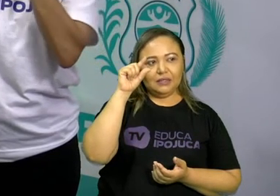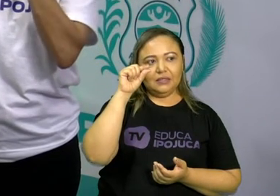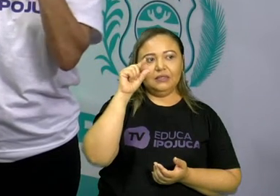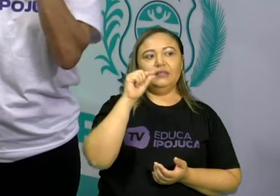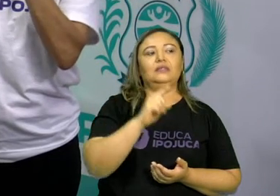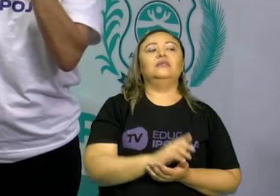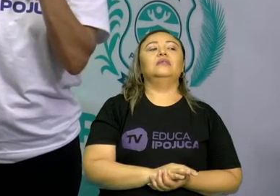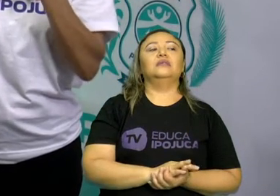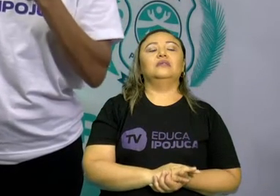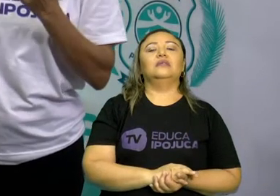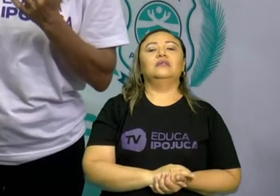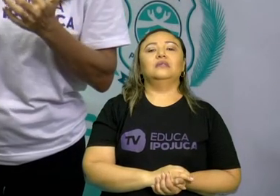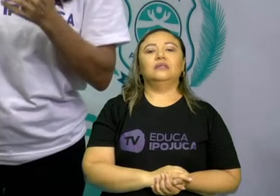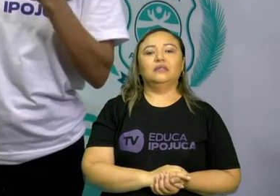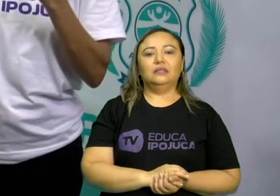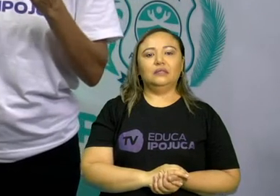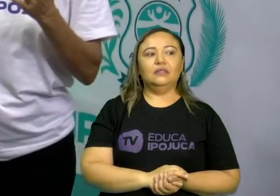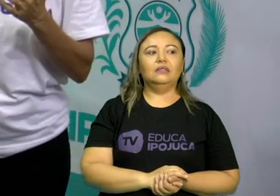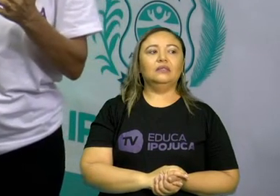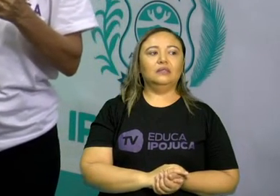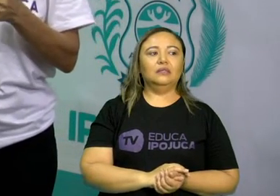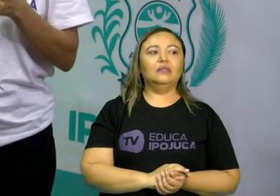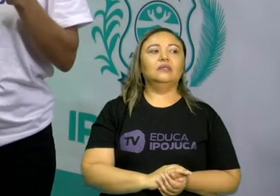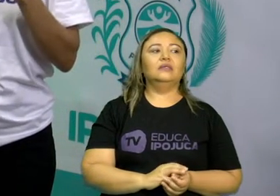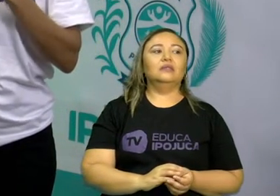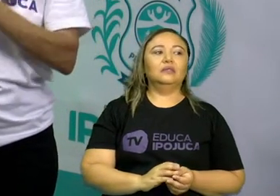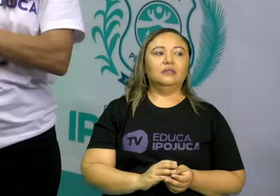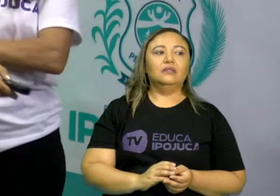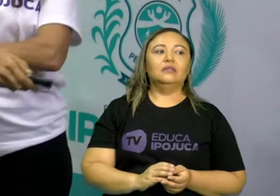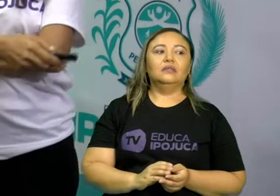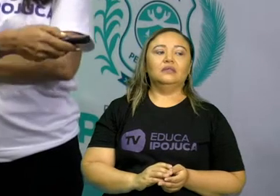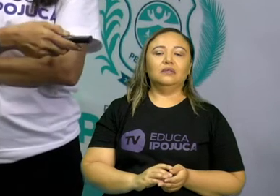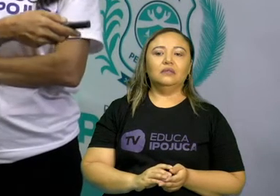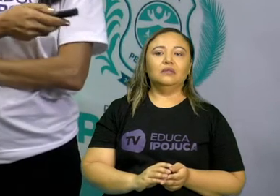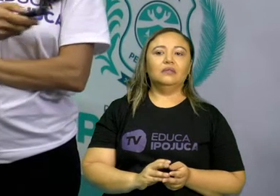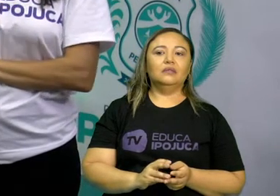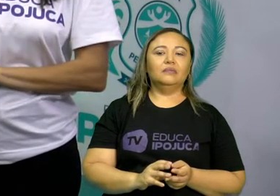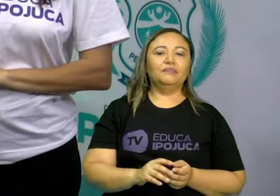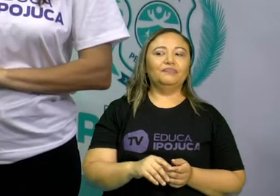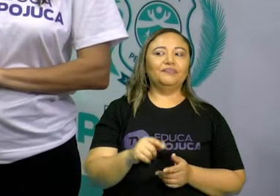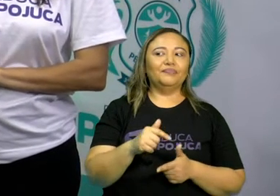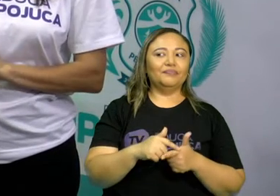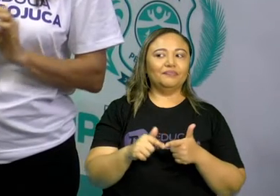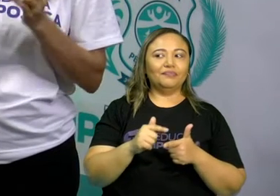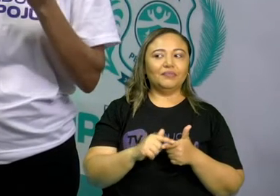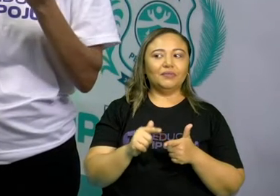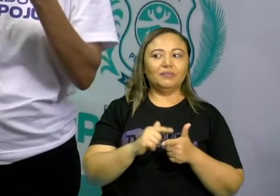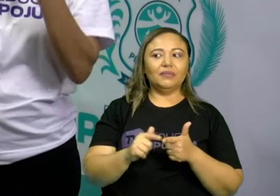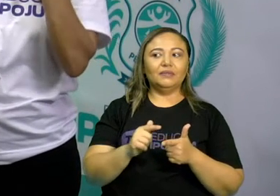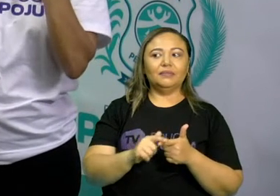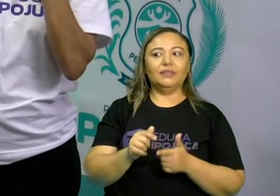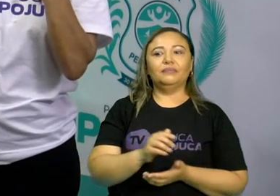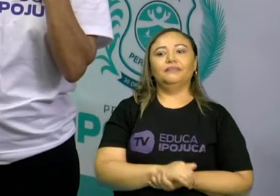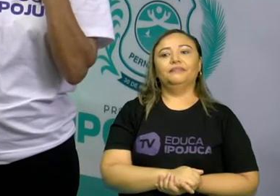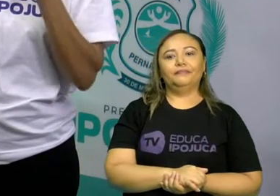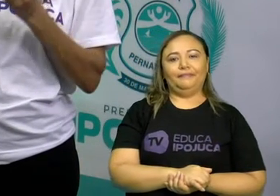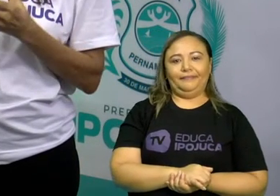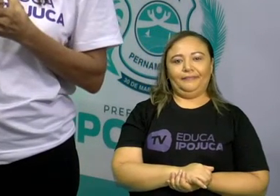não feria a boca, a gengiva, né? Porque, já pensou, a gente comer alguma coisa com a gengiva